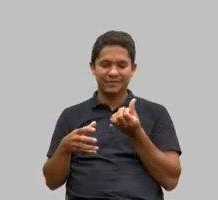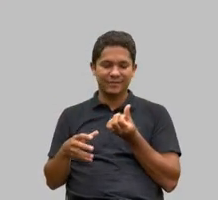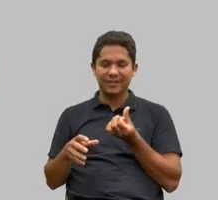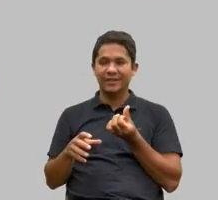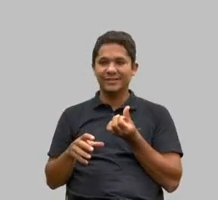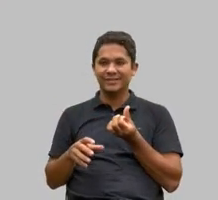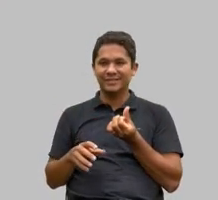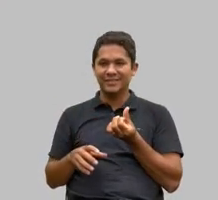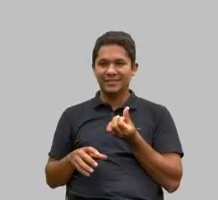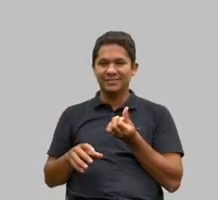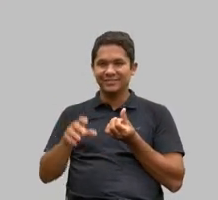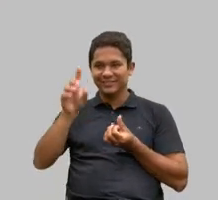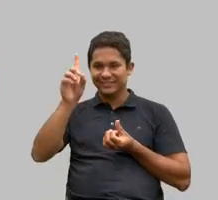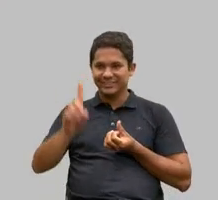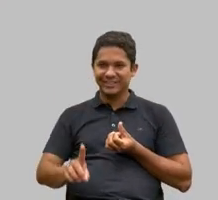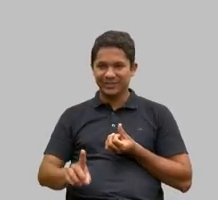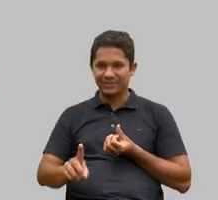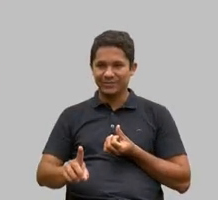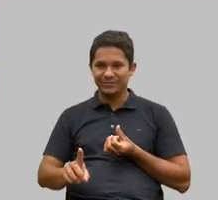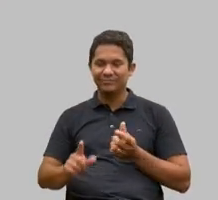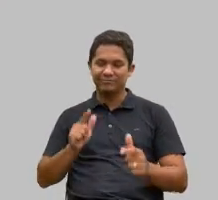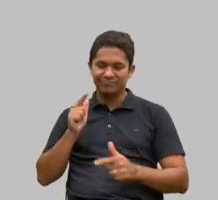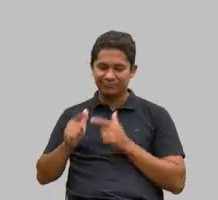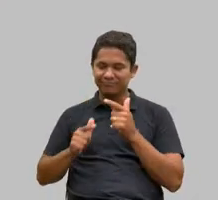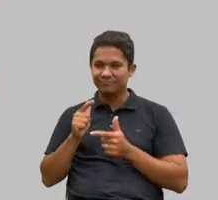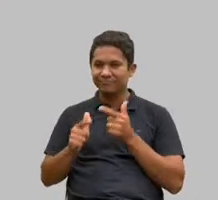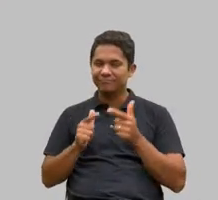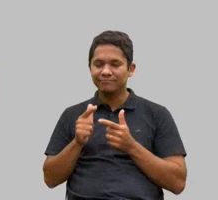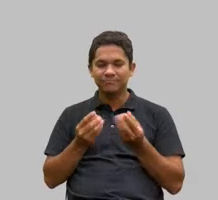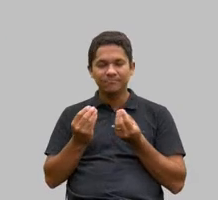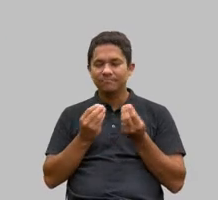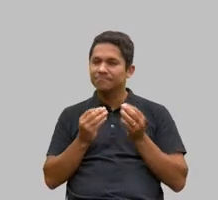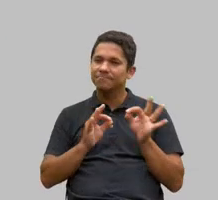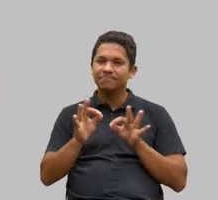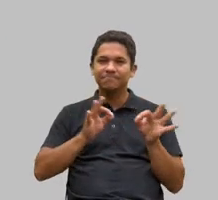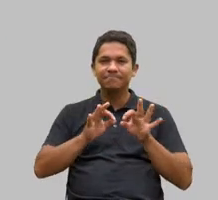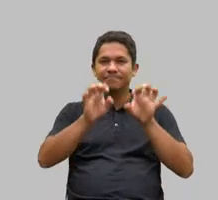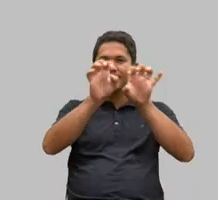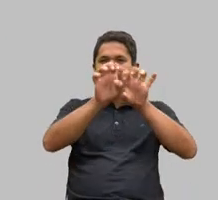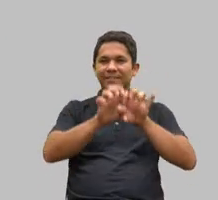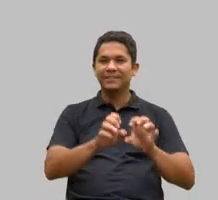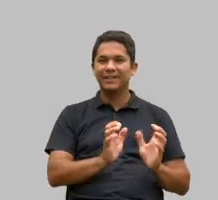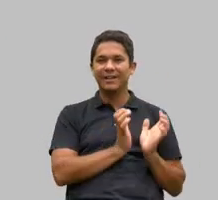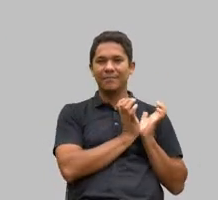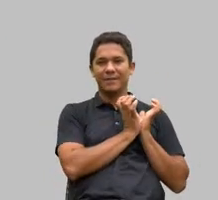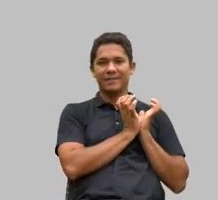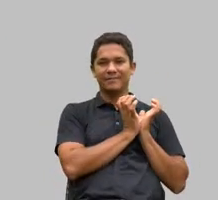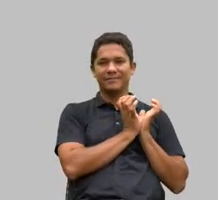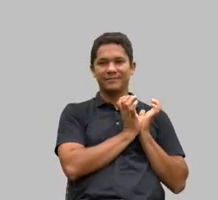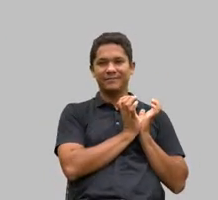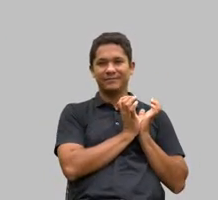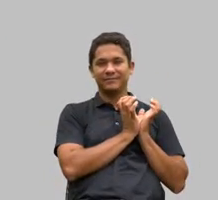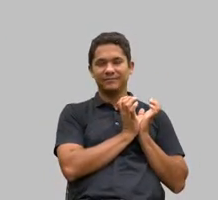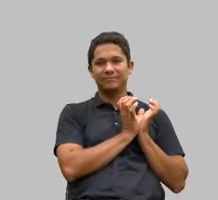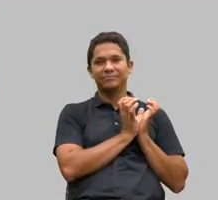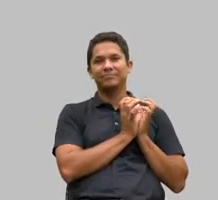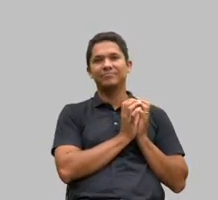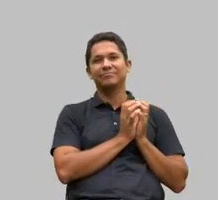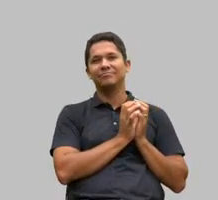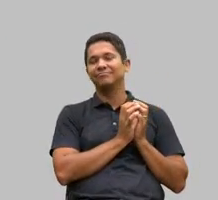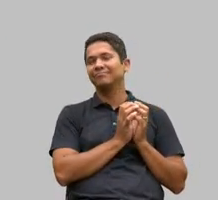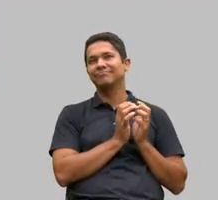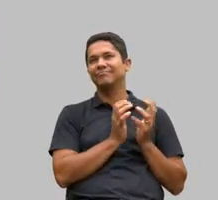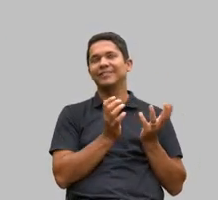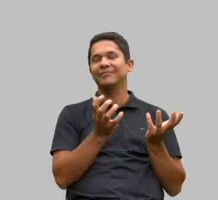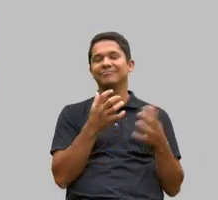que trabalhávamos na estrutura da APAI gente não tem eu